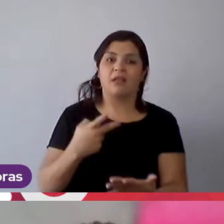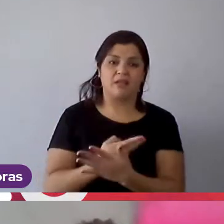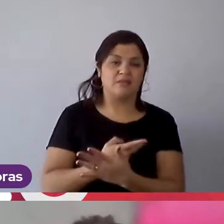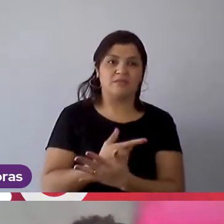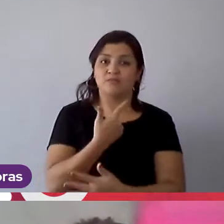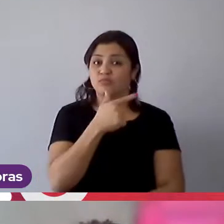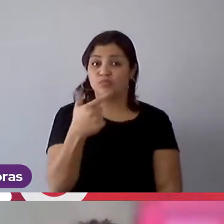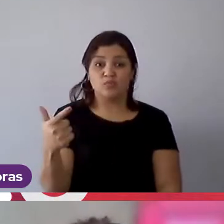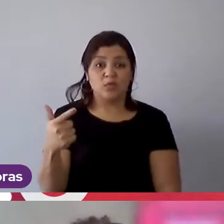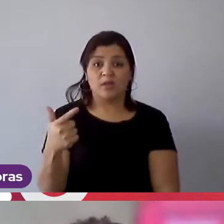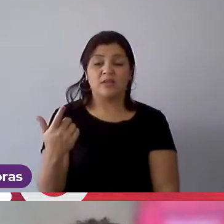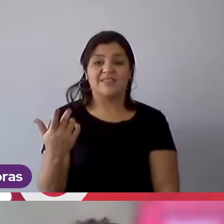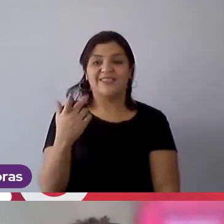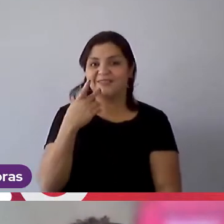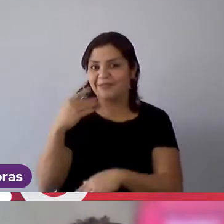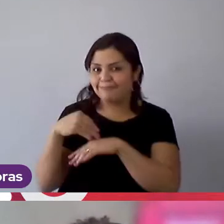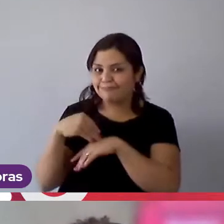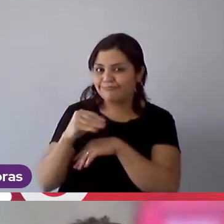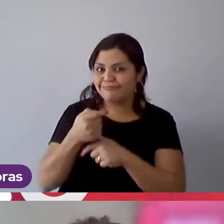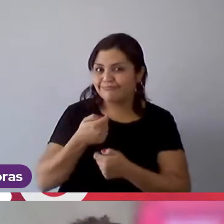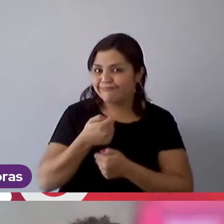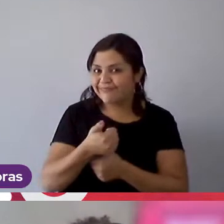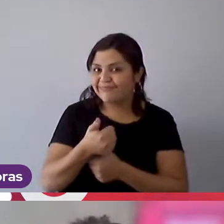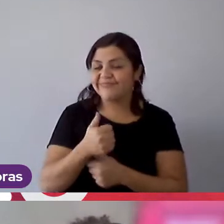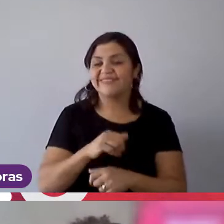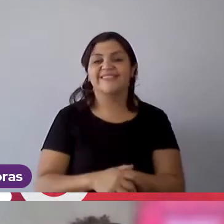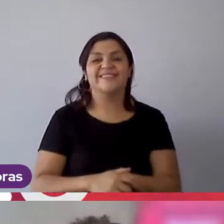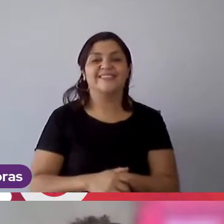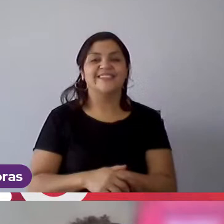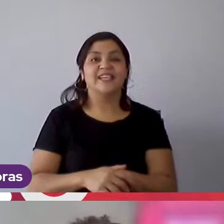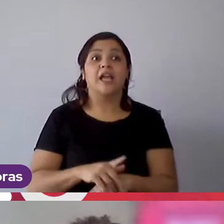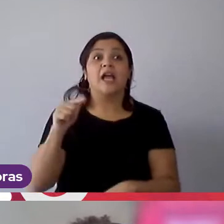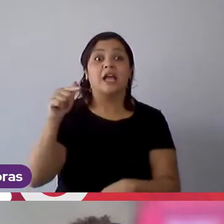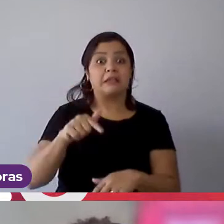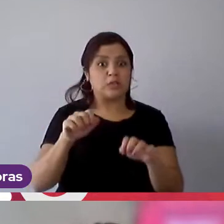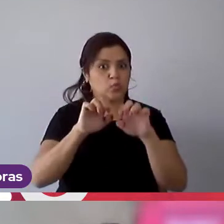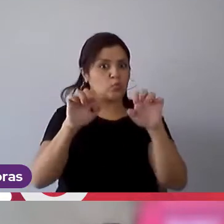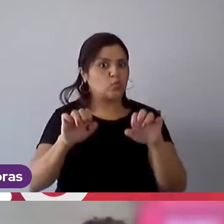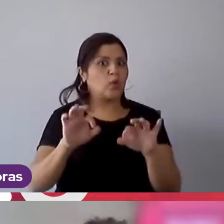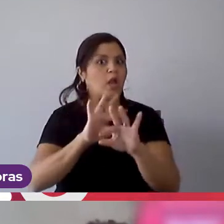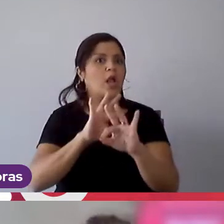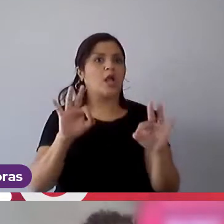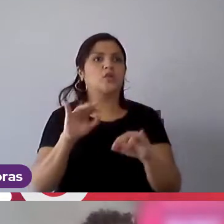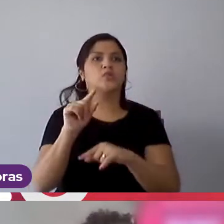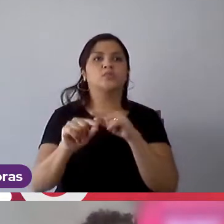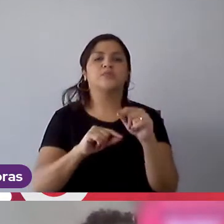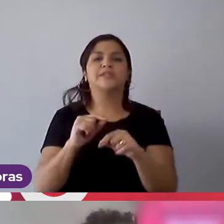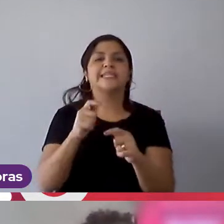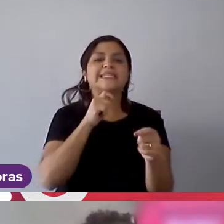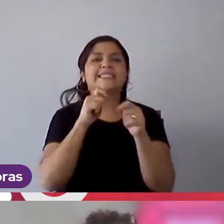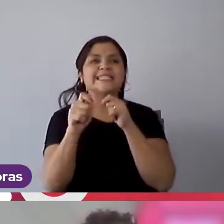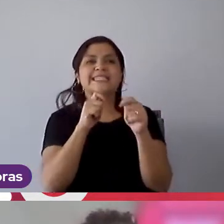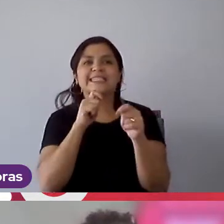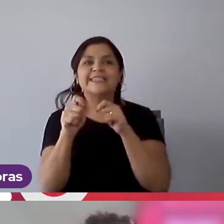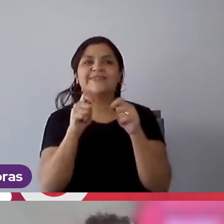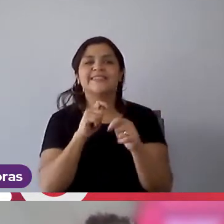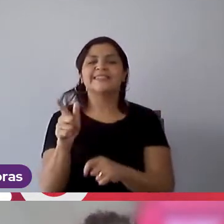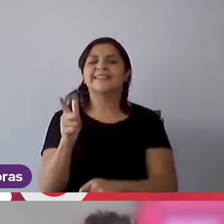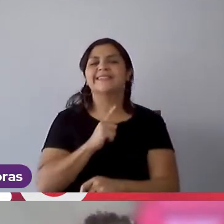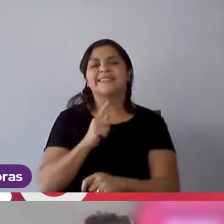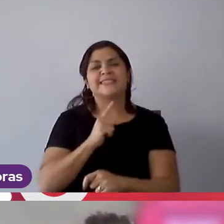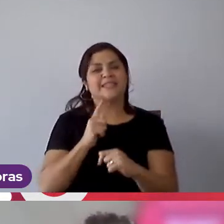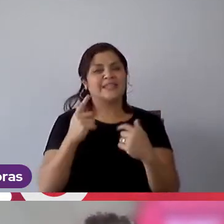coisinha, um spoiler que eu vou dar, a gente é muito bem estruturada a questão da entrevista, mas gente,